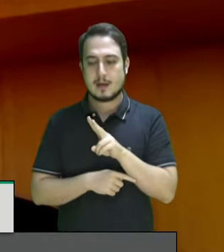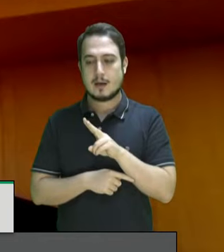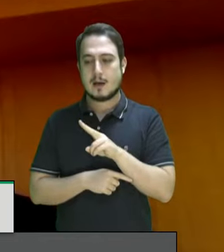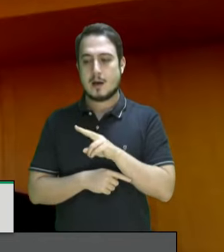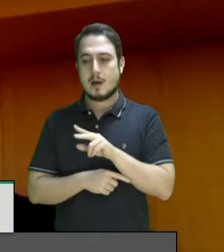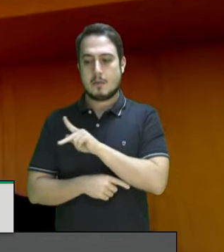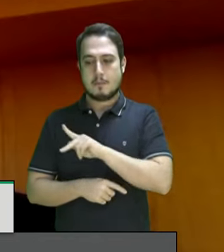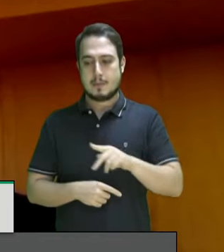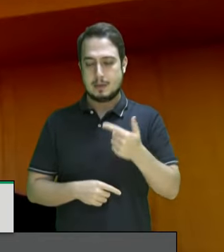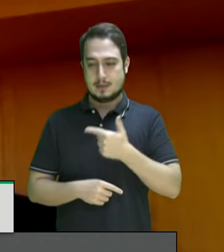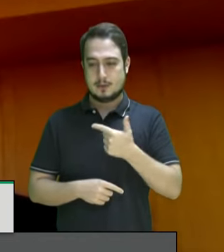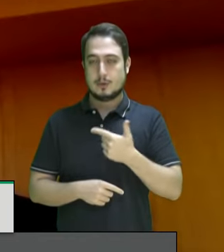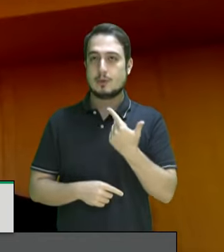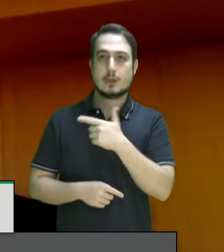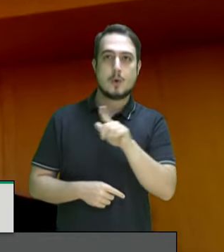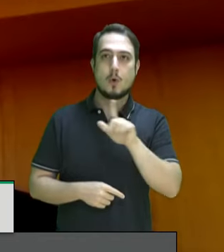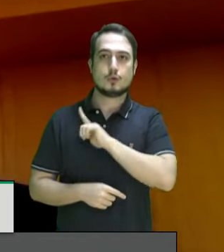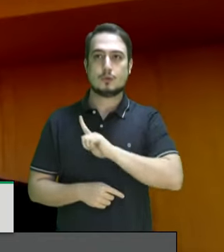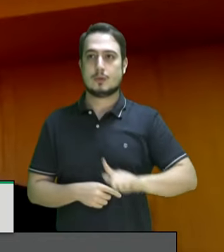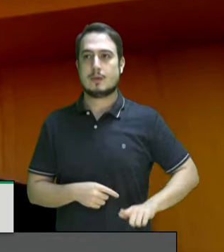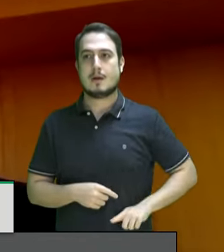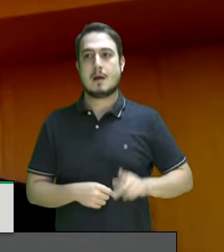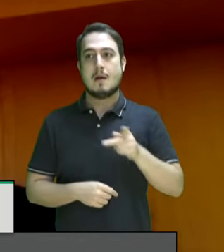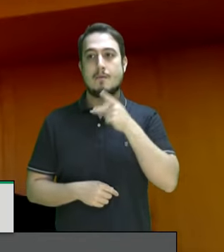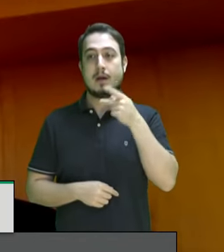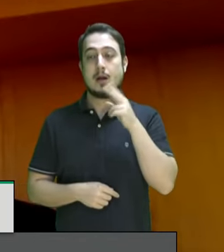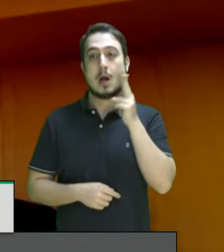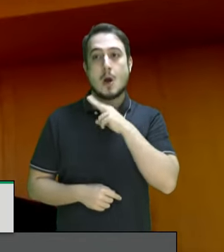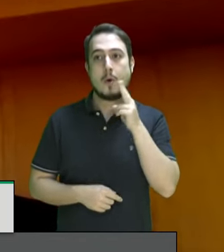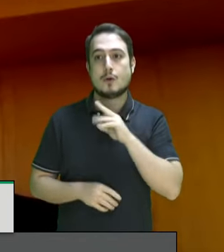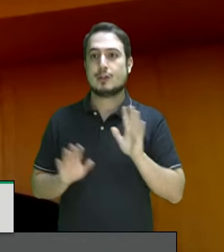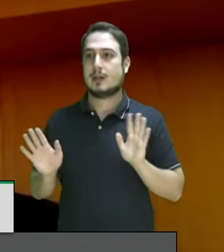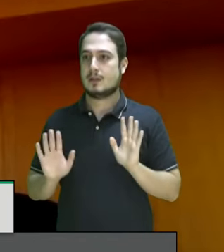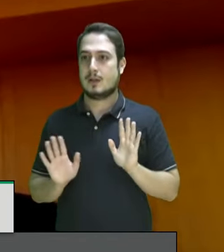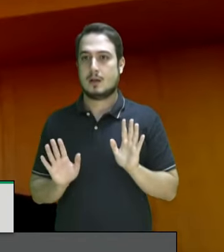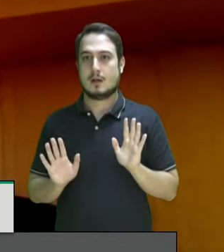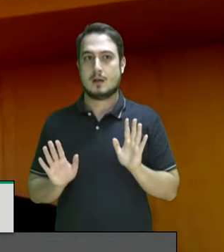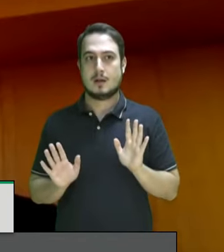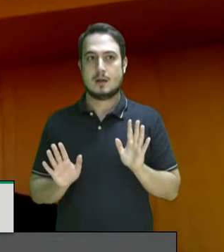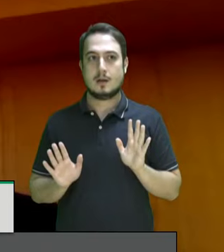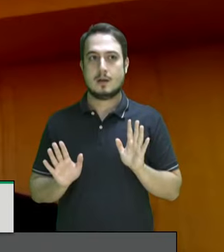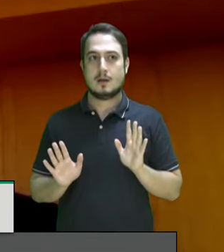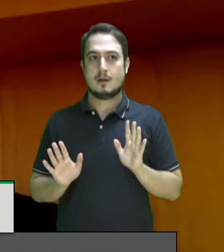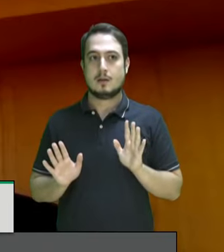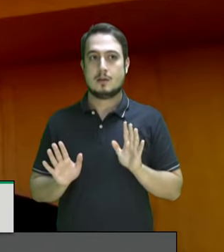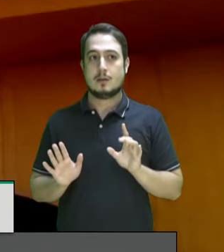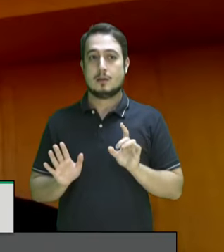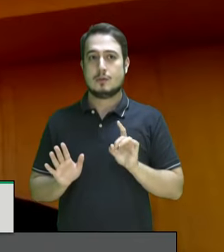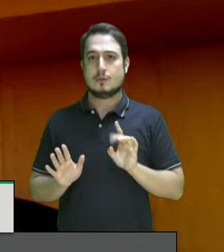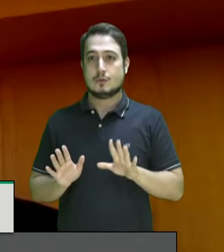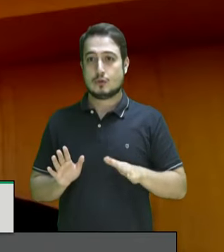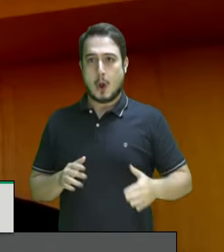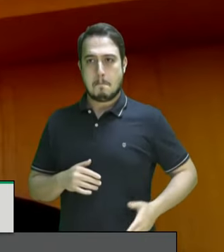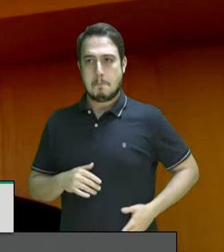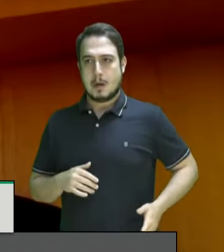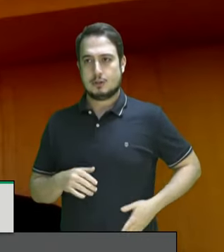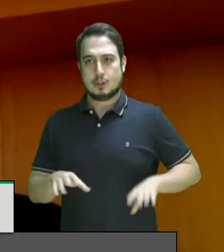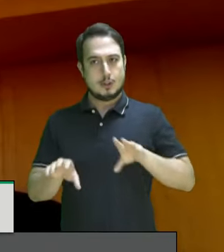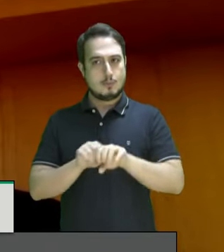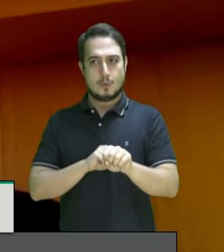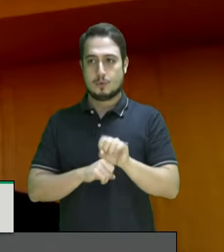da república e outros membros do governo se apressam em dizer que só bandidos foram assassinados